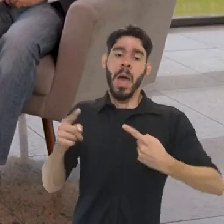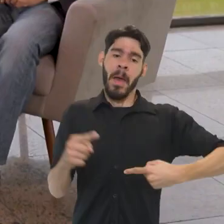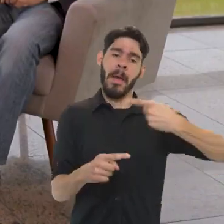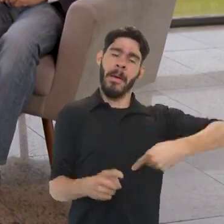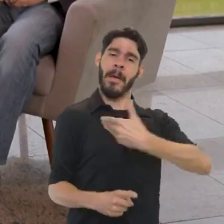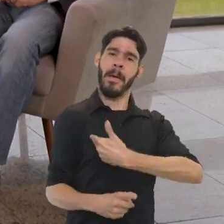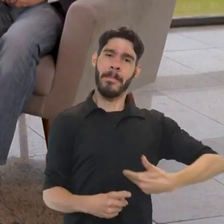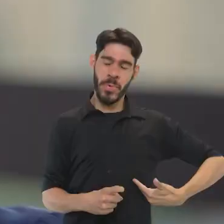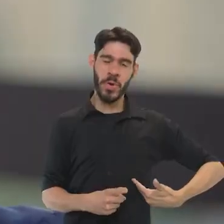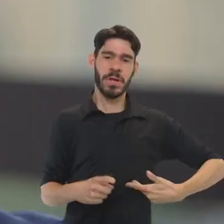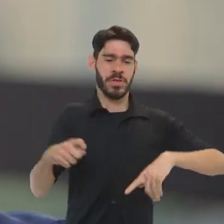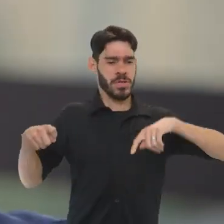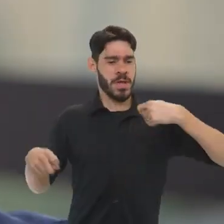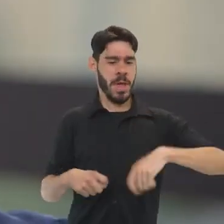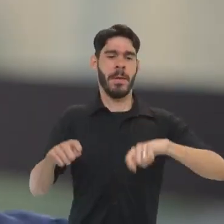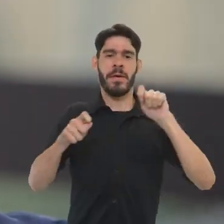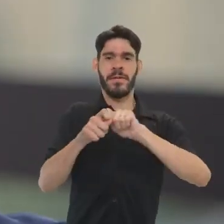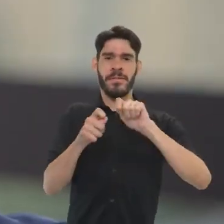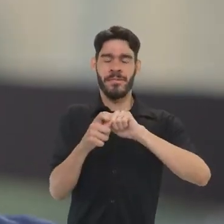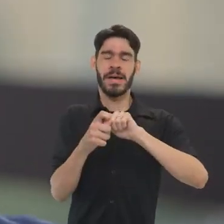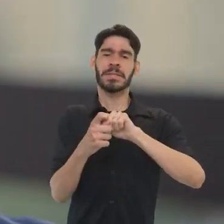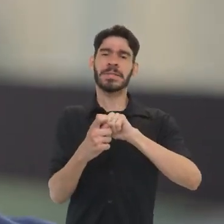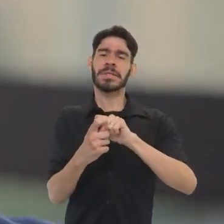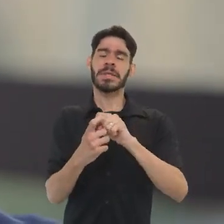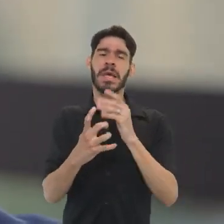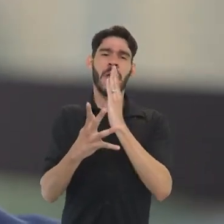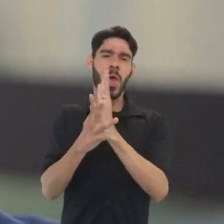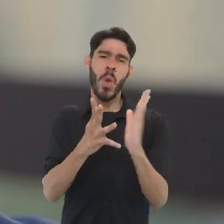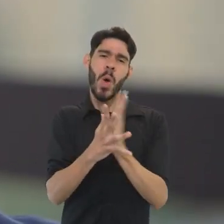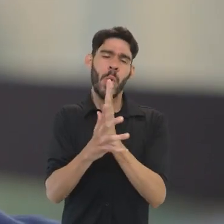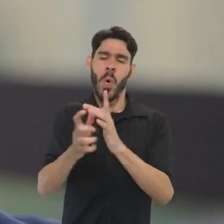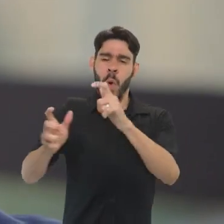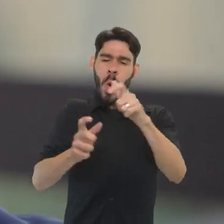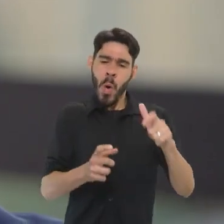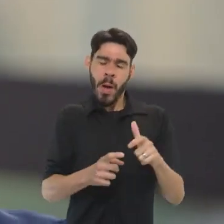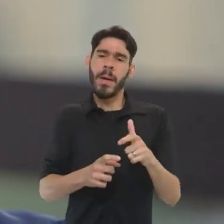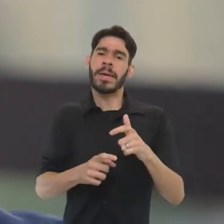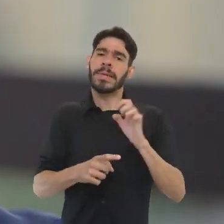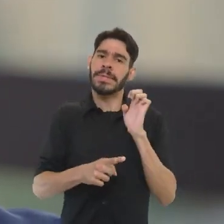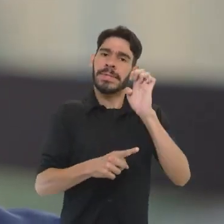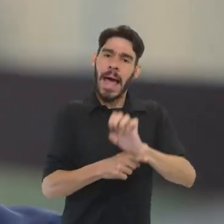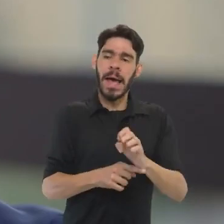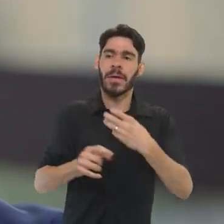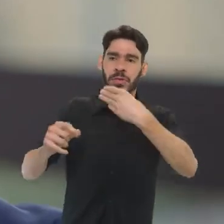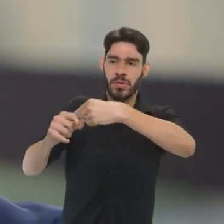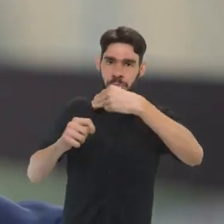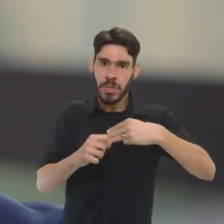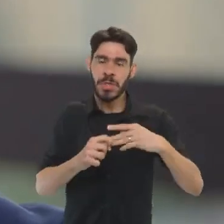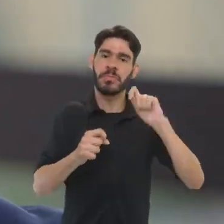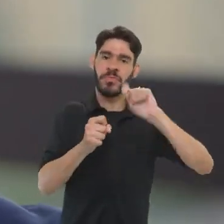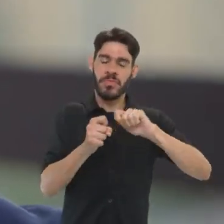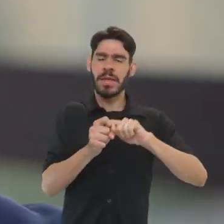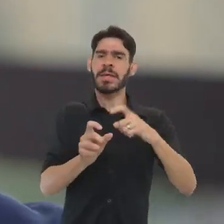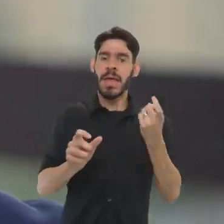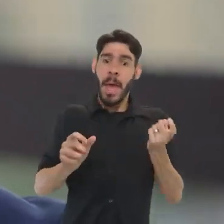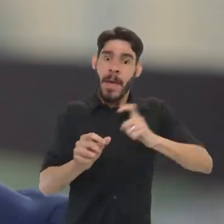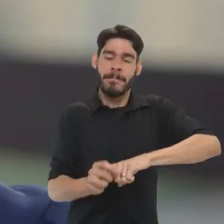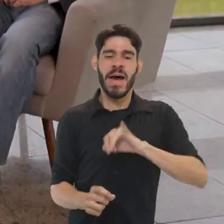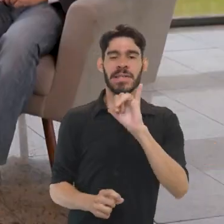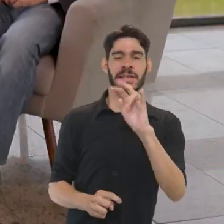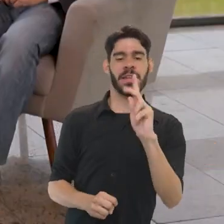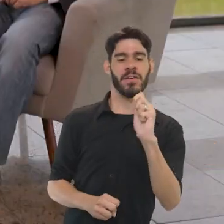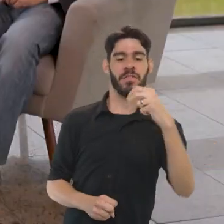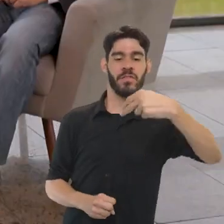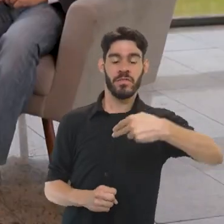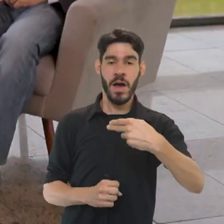política pública, precisa ser feita em alguns lugares, em alguns estados e municípios, vem acontecendo muito bem, justamente através da parceria do